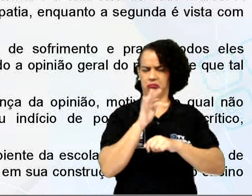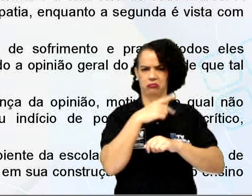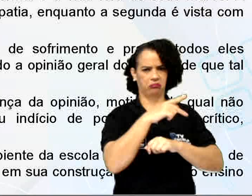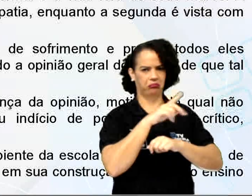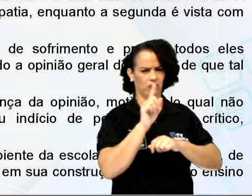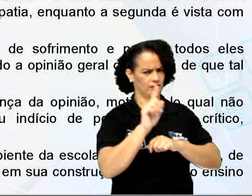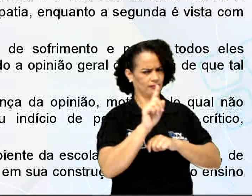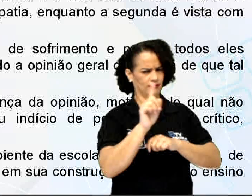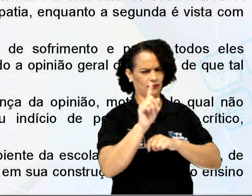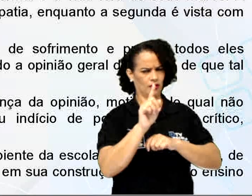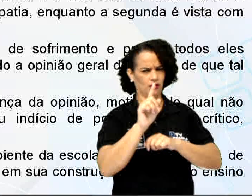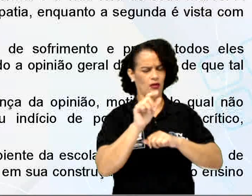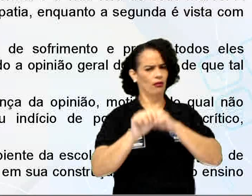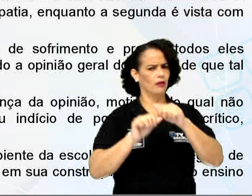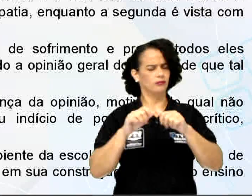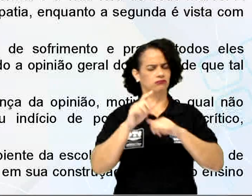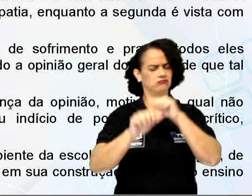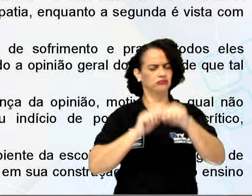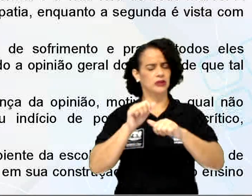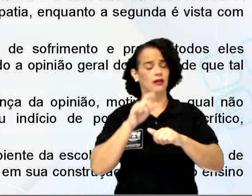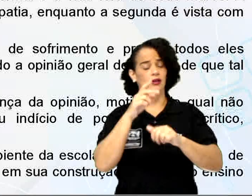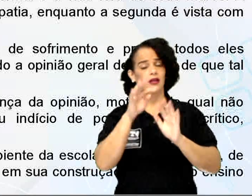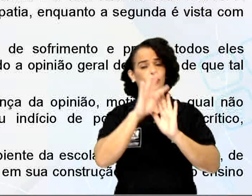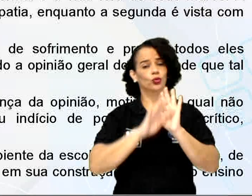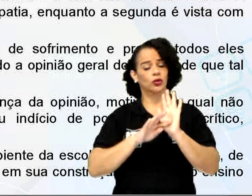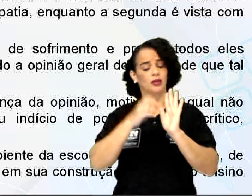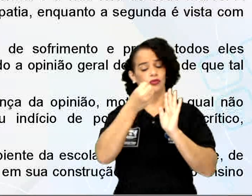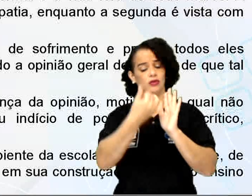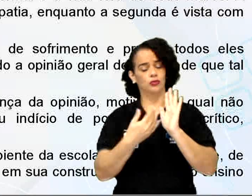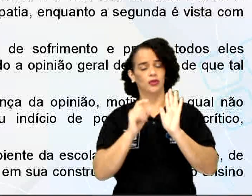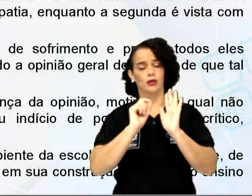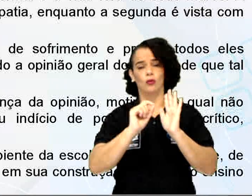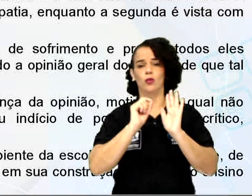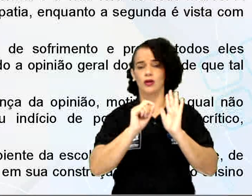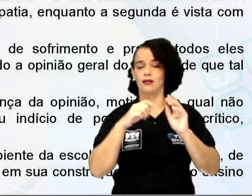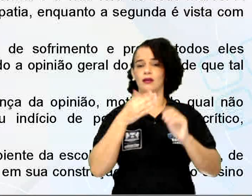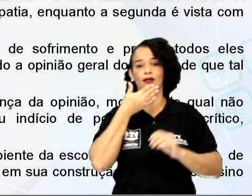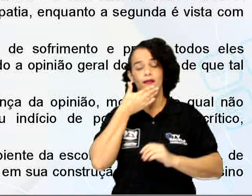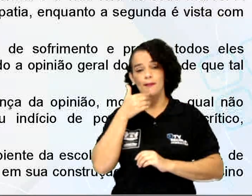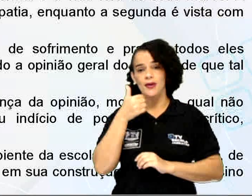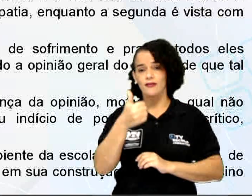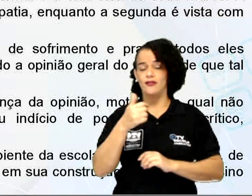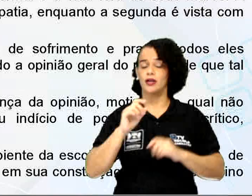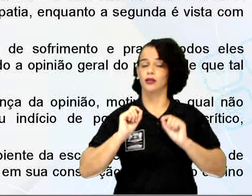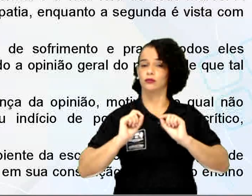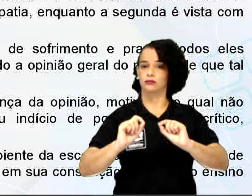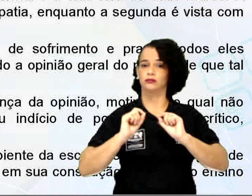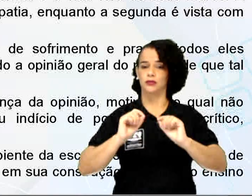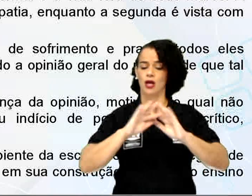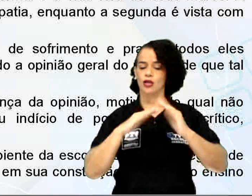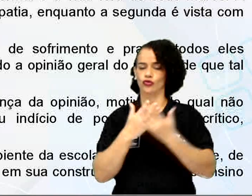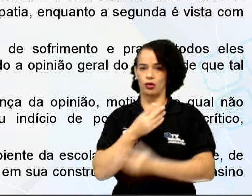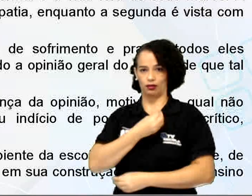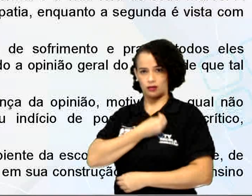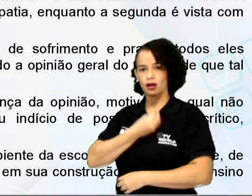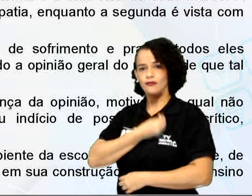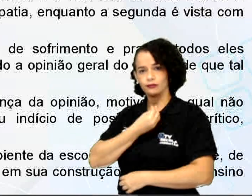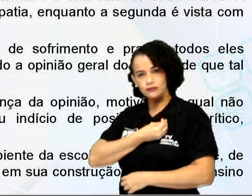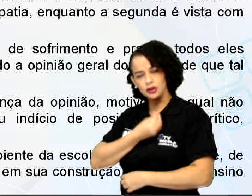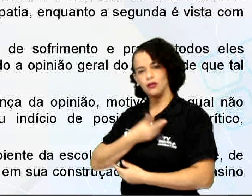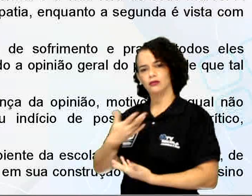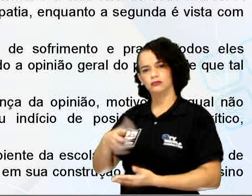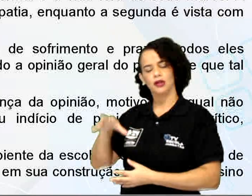Muito pelo contrário, ele, quando fala no texto, ele diz que prefere, indiretamente ele fala que prefere a escola da vida, onde ele ouvia